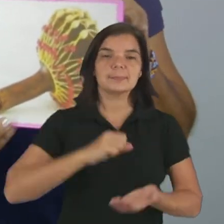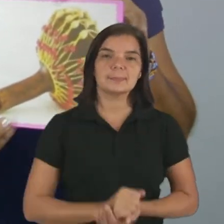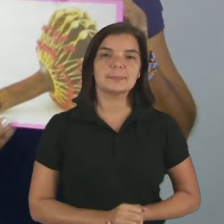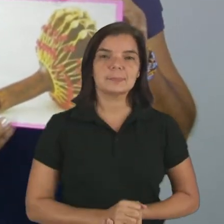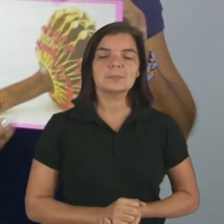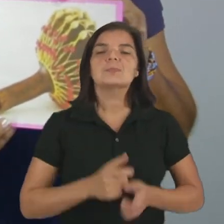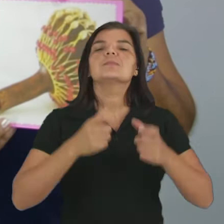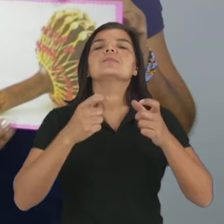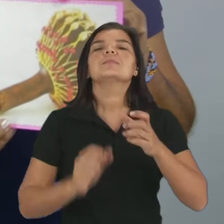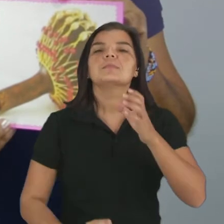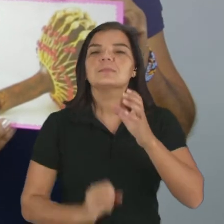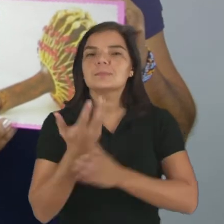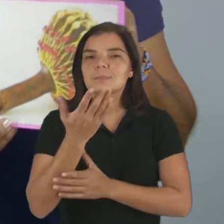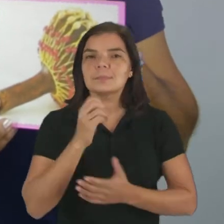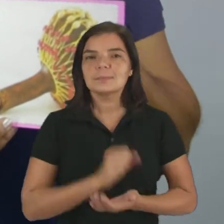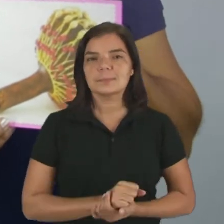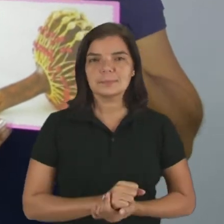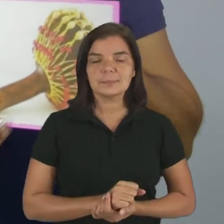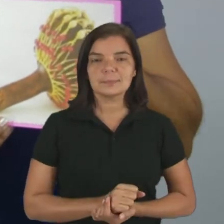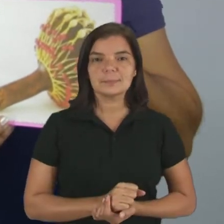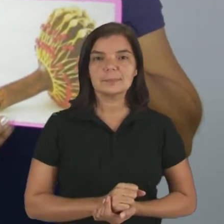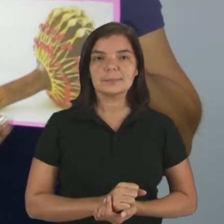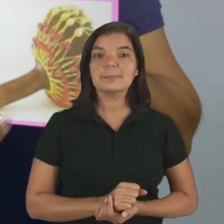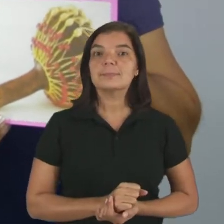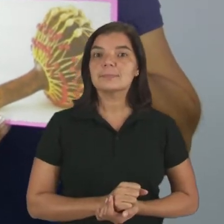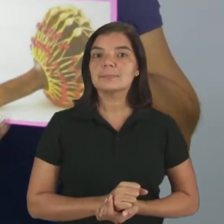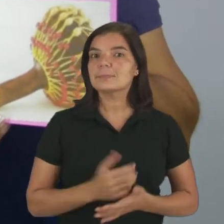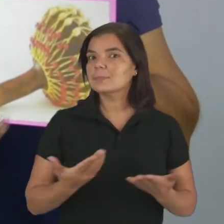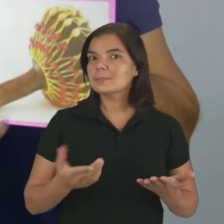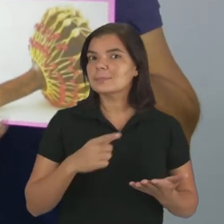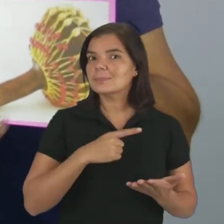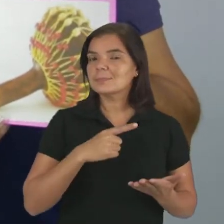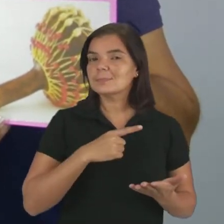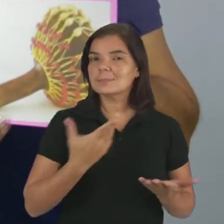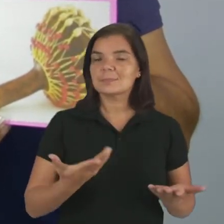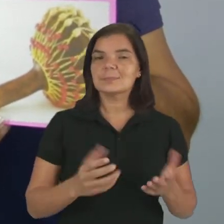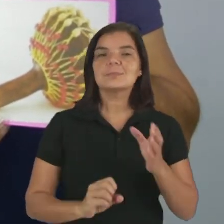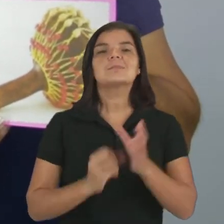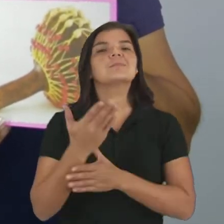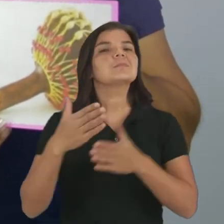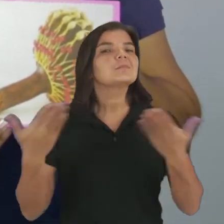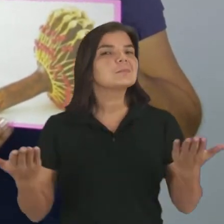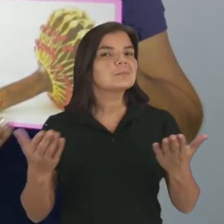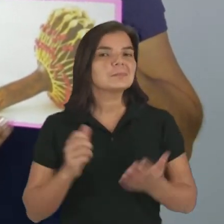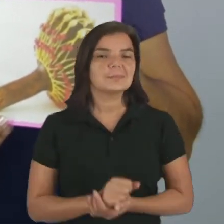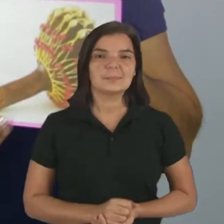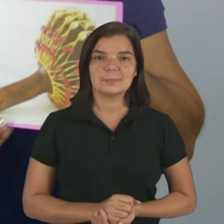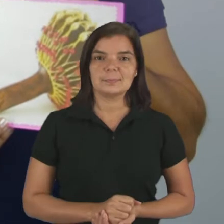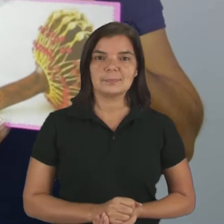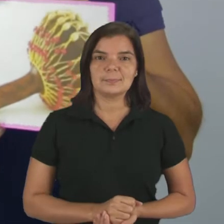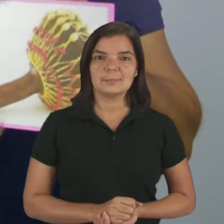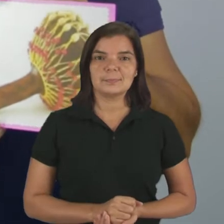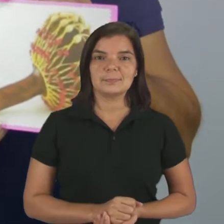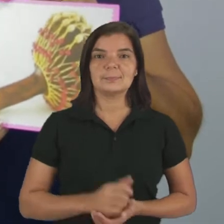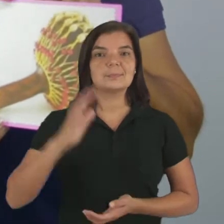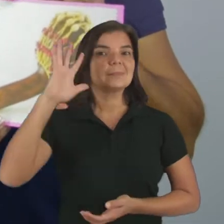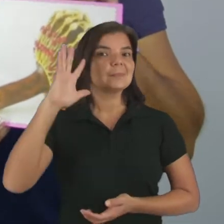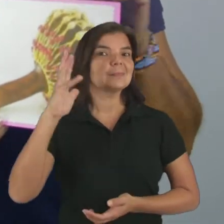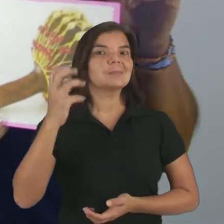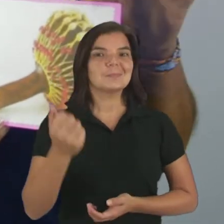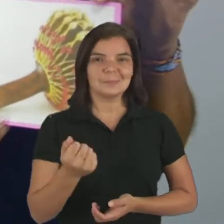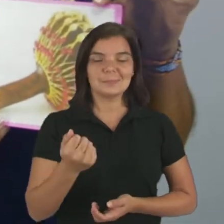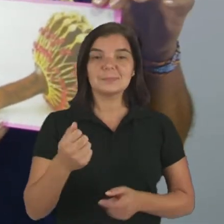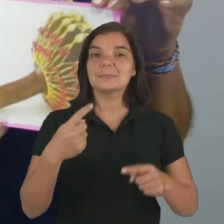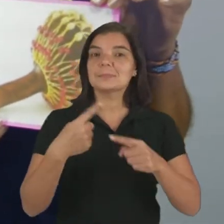Veio de onde? É origem, né? Tem origem de onde? Da África,